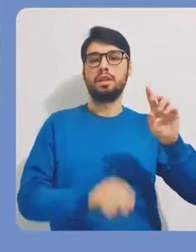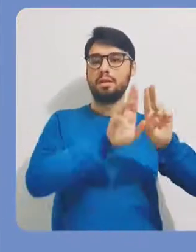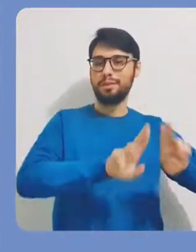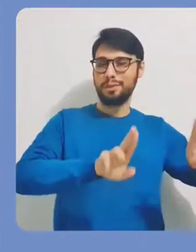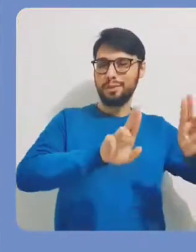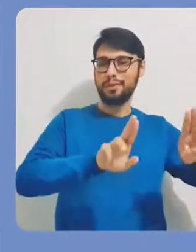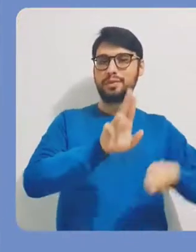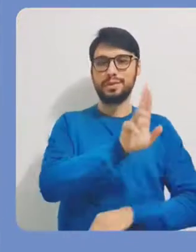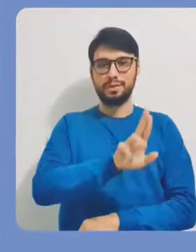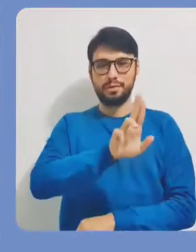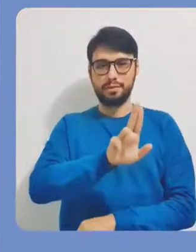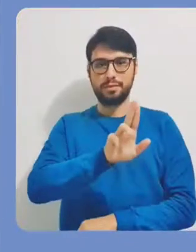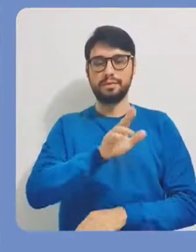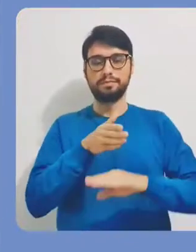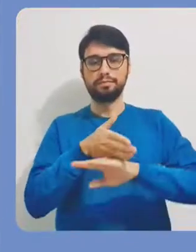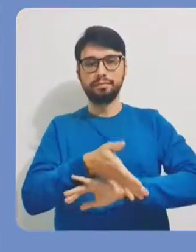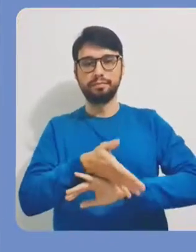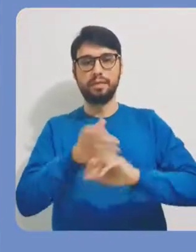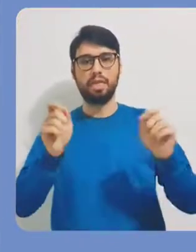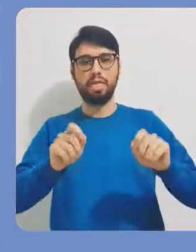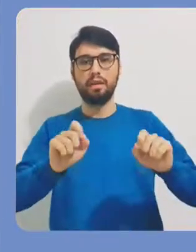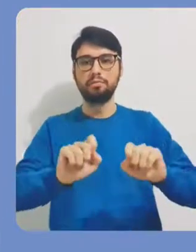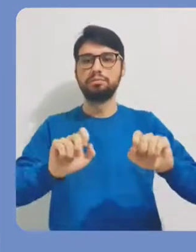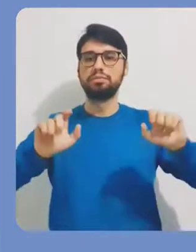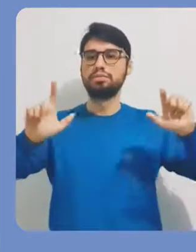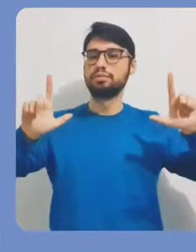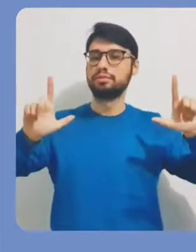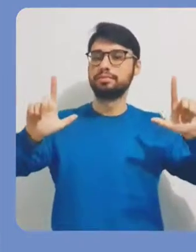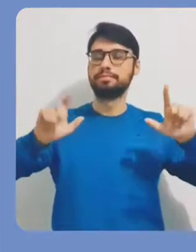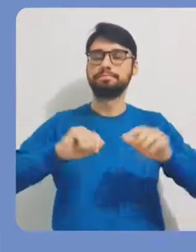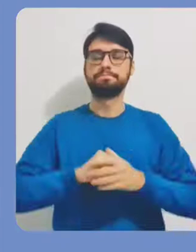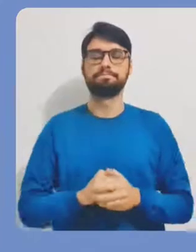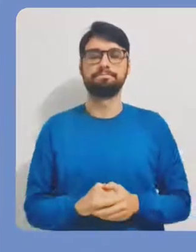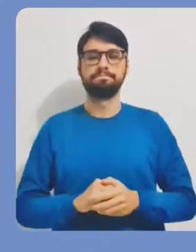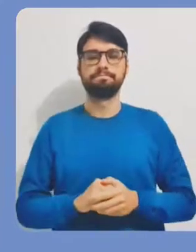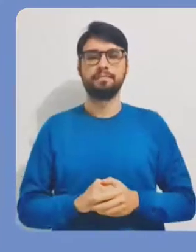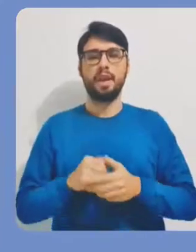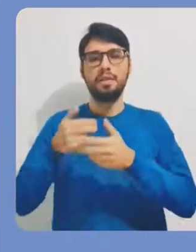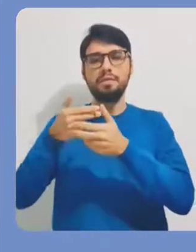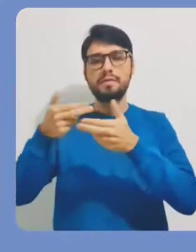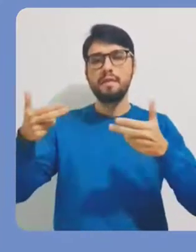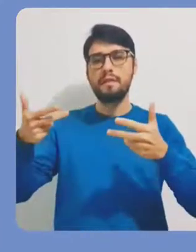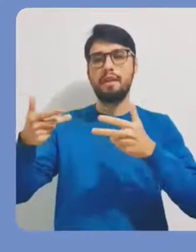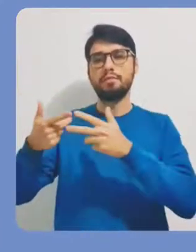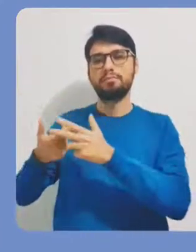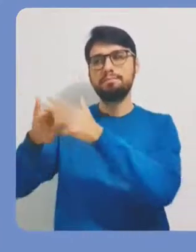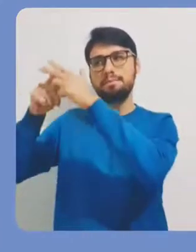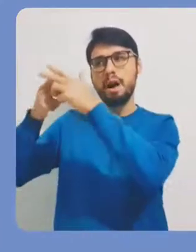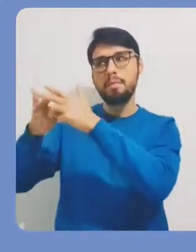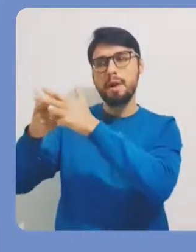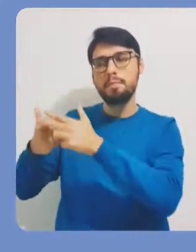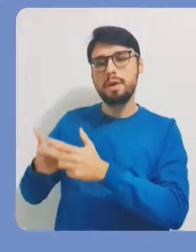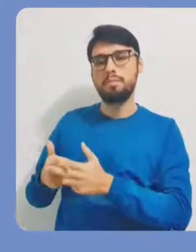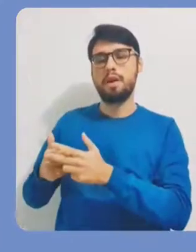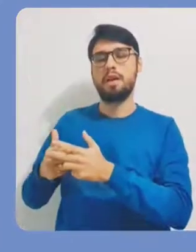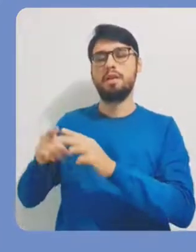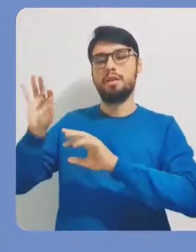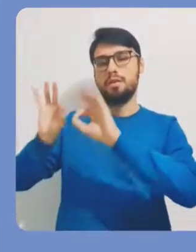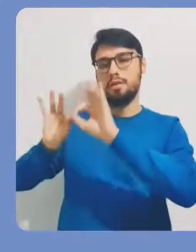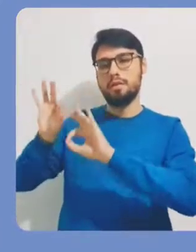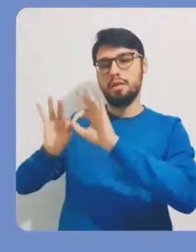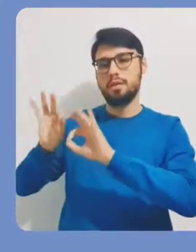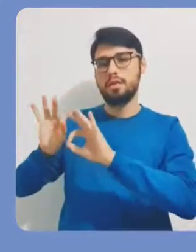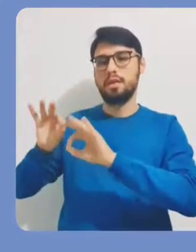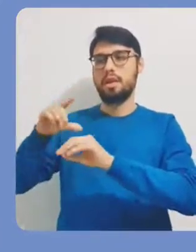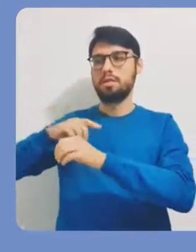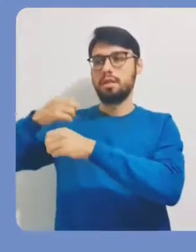esteja, você primeiro precisa fazer o seu login utilizando o seu IDUFSC. Então para